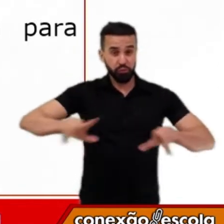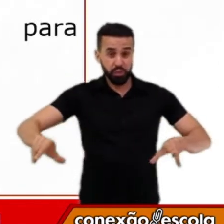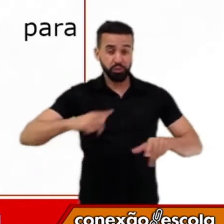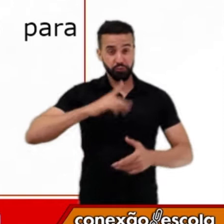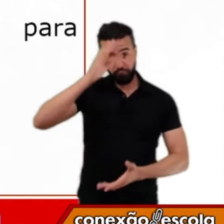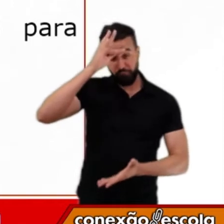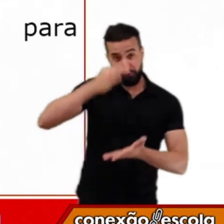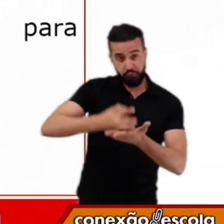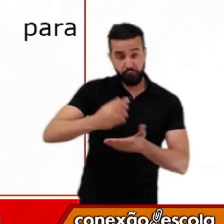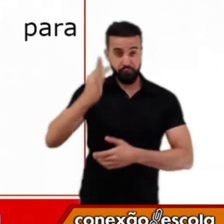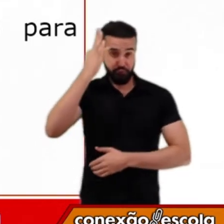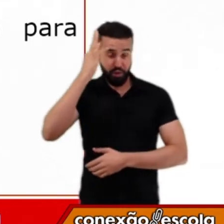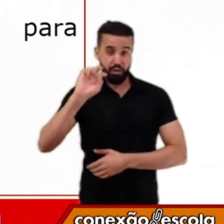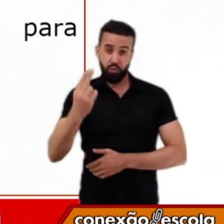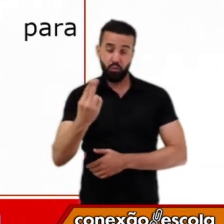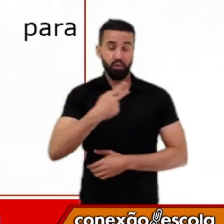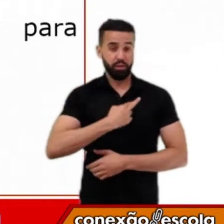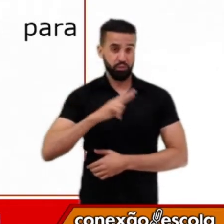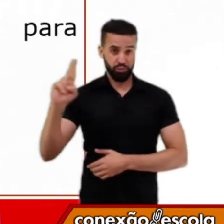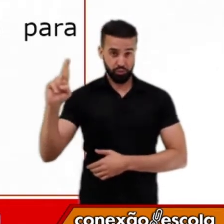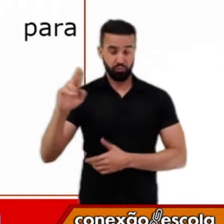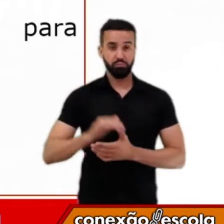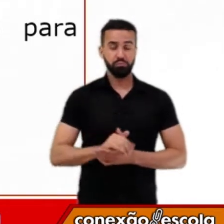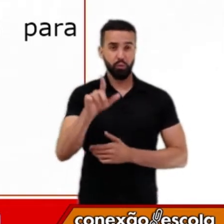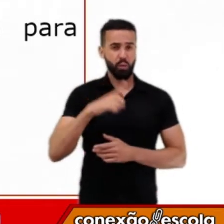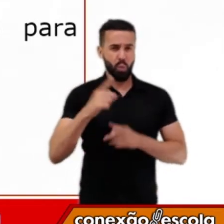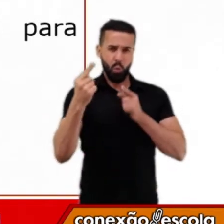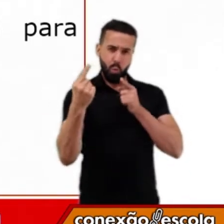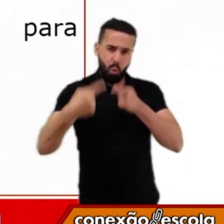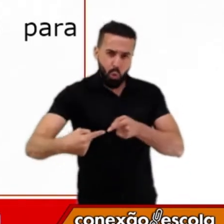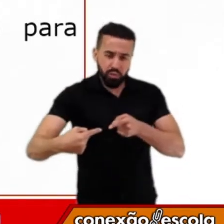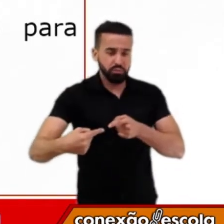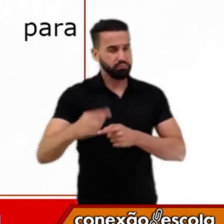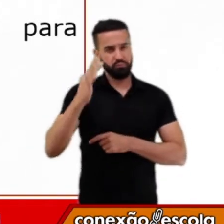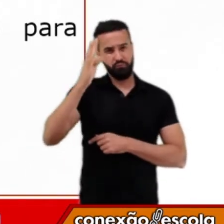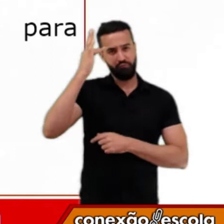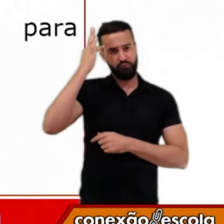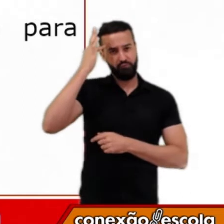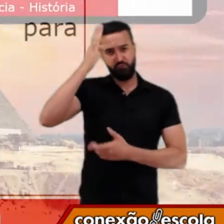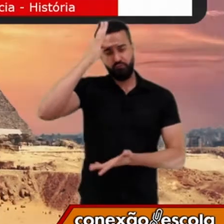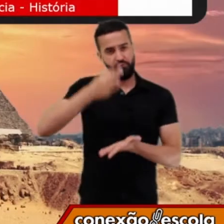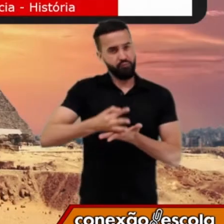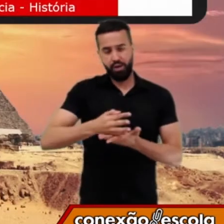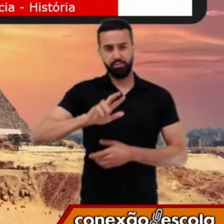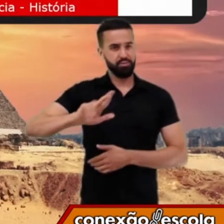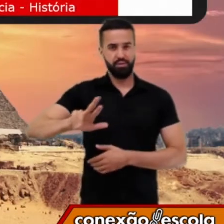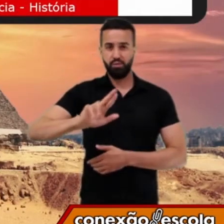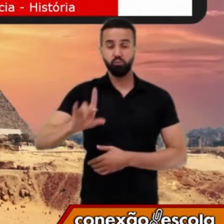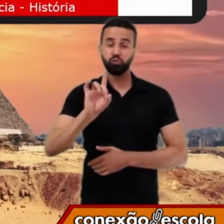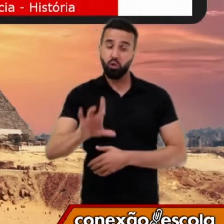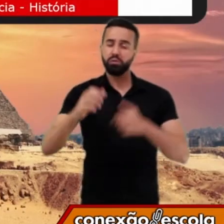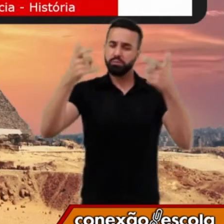Como professor, eu não pretendo confrontar sua fé. Nós vamos estudar esses temas para que vocês os conheçam